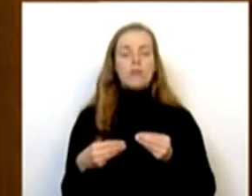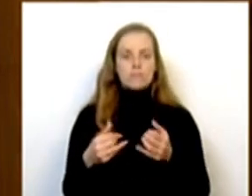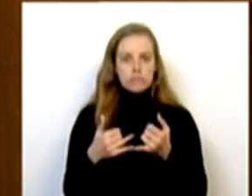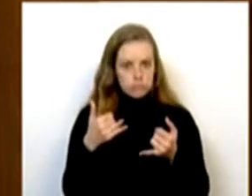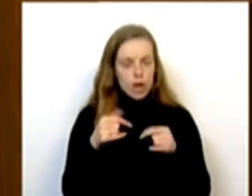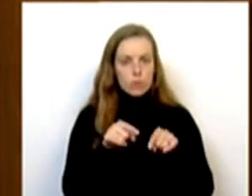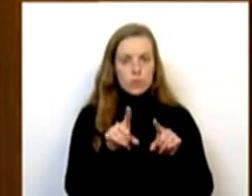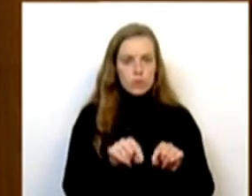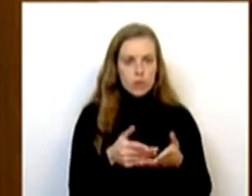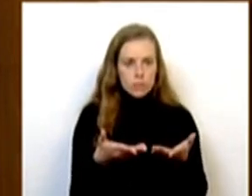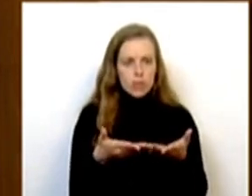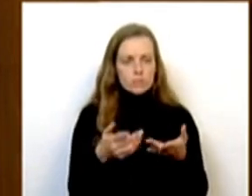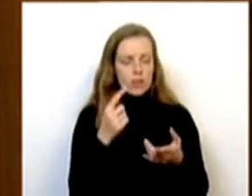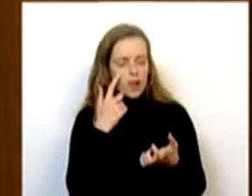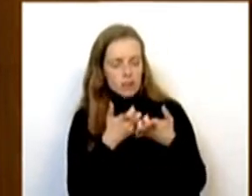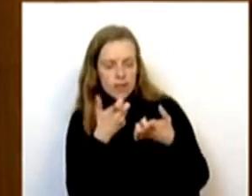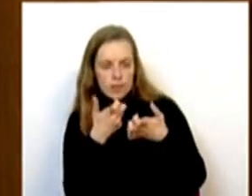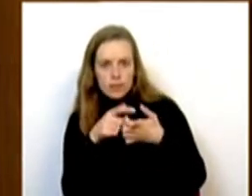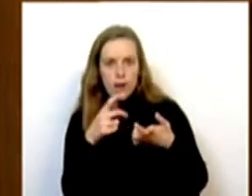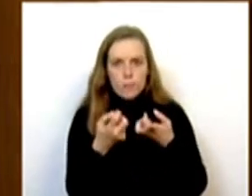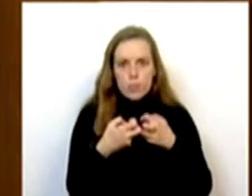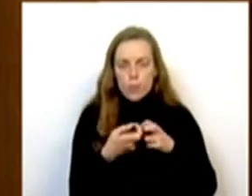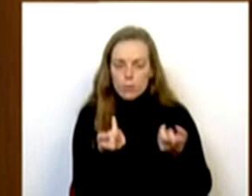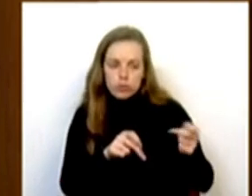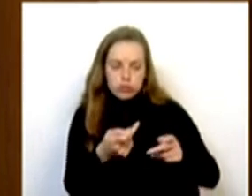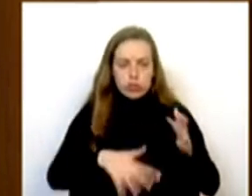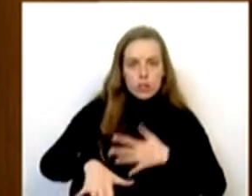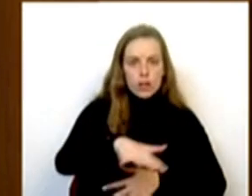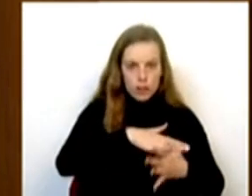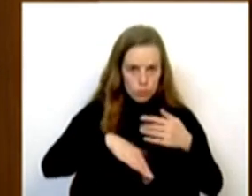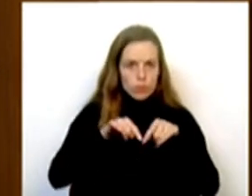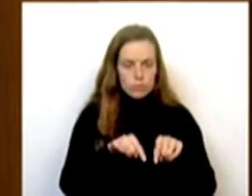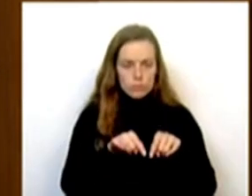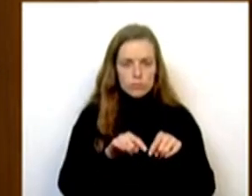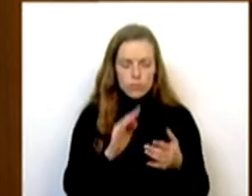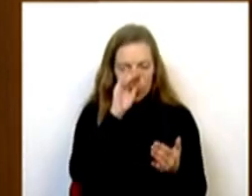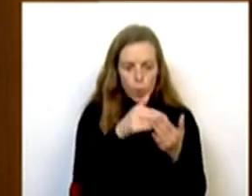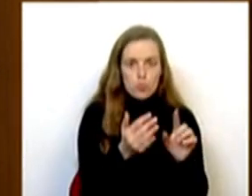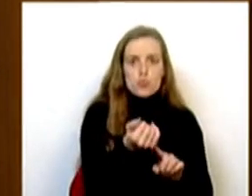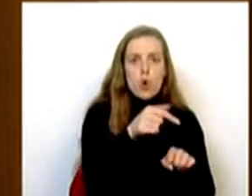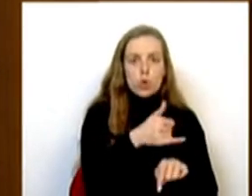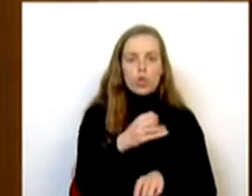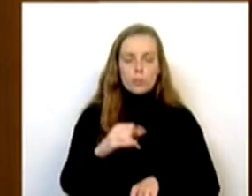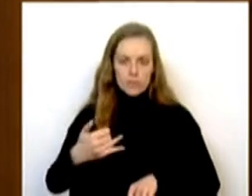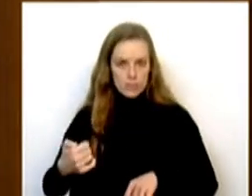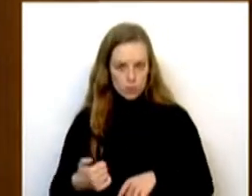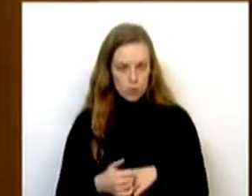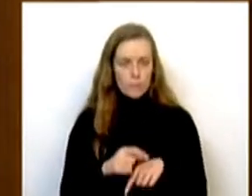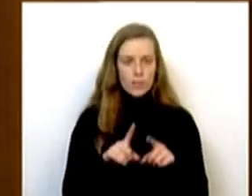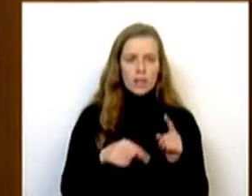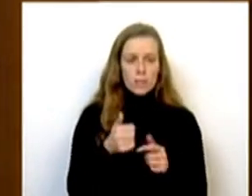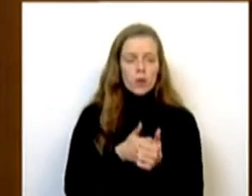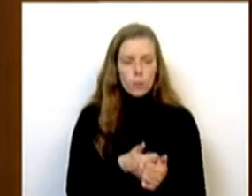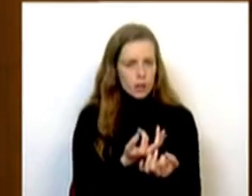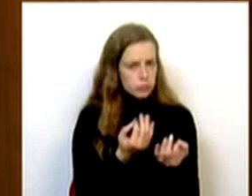identificação e avaliação de danos do terreno urbano, que deverá estar concluído em 2025. Acompanhamos outros